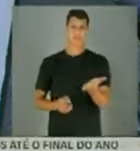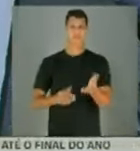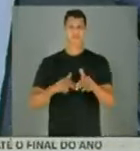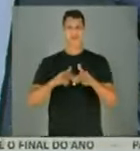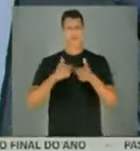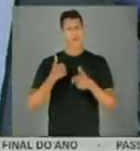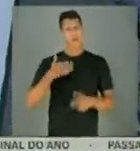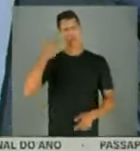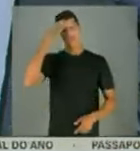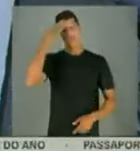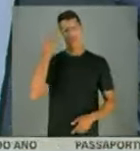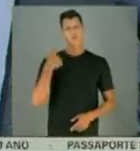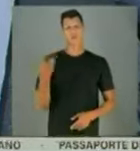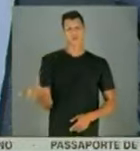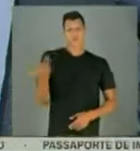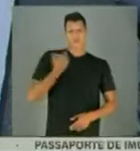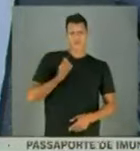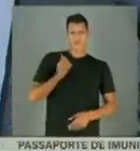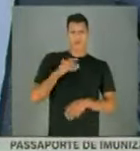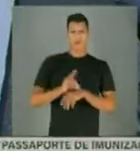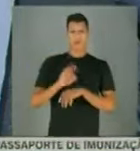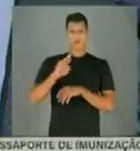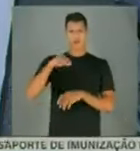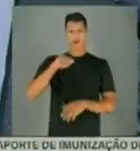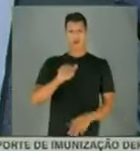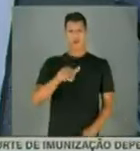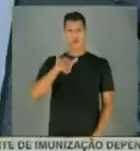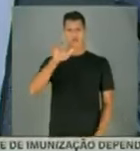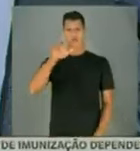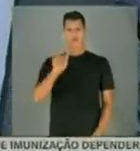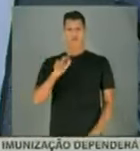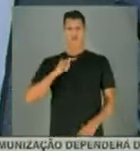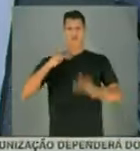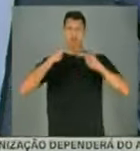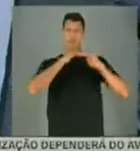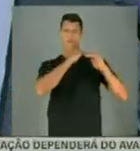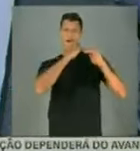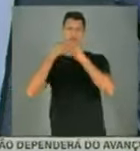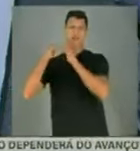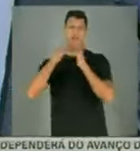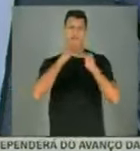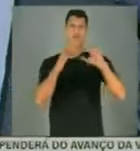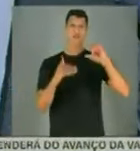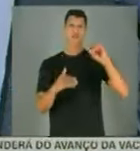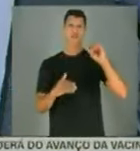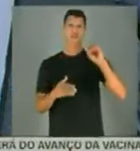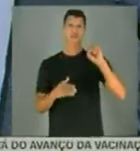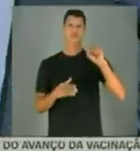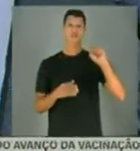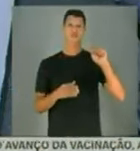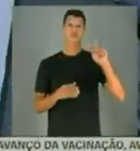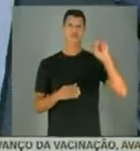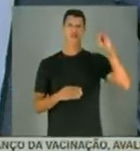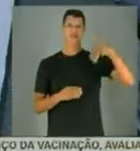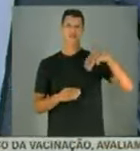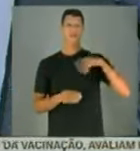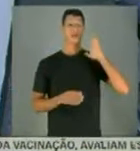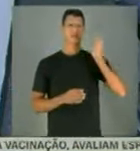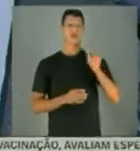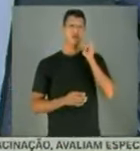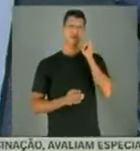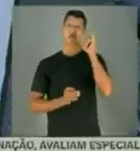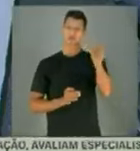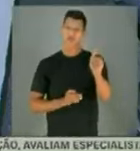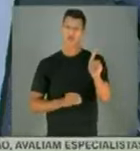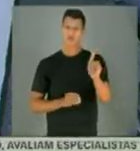Então, pelo que eu soube, que foi informado aqui pela doutora Maida Pinheiro, se fez uma padronização de dosagem. Eu aqui, já disse aqui a